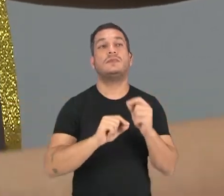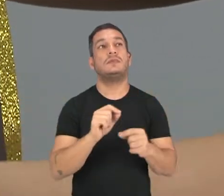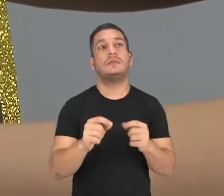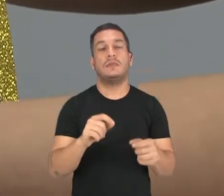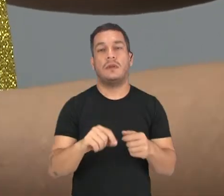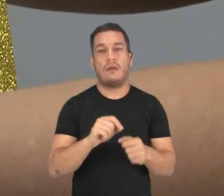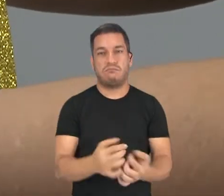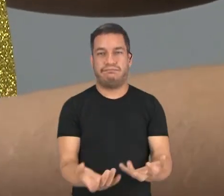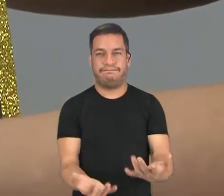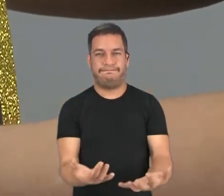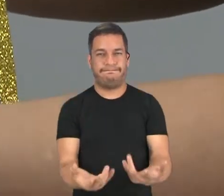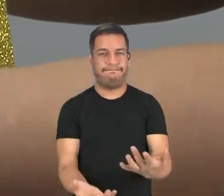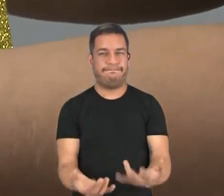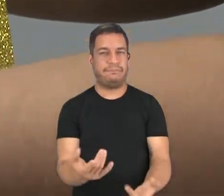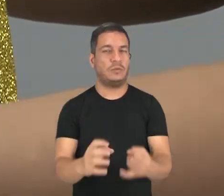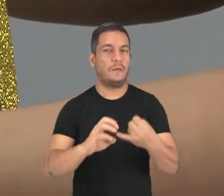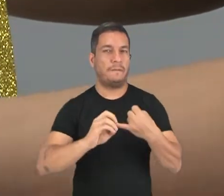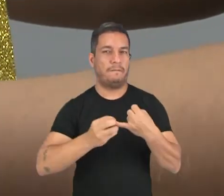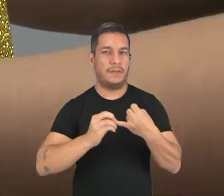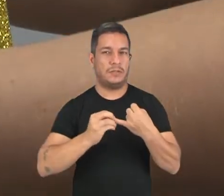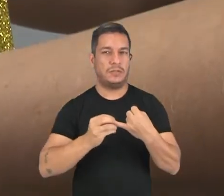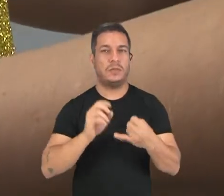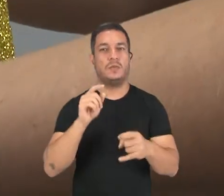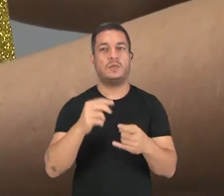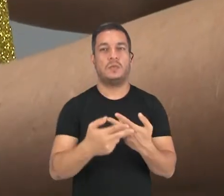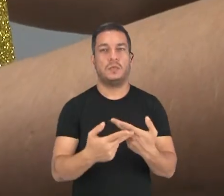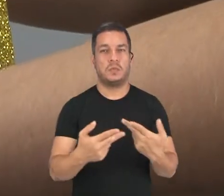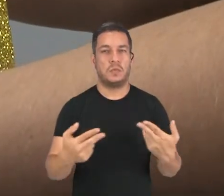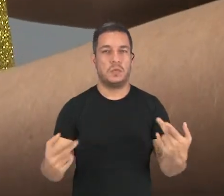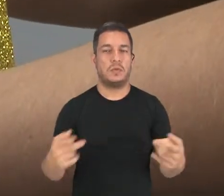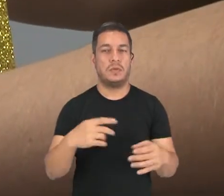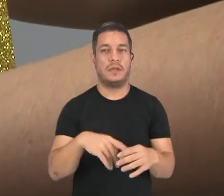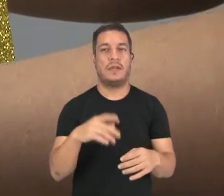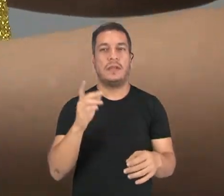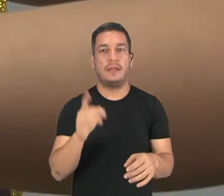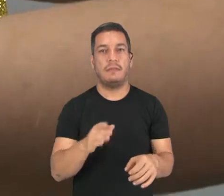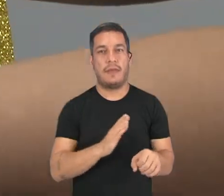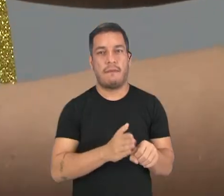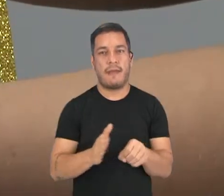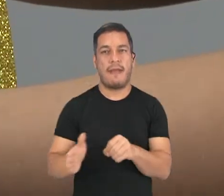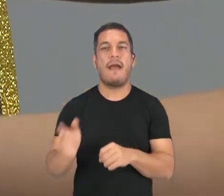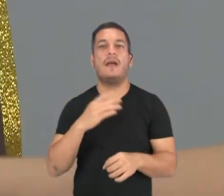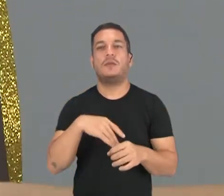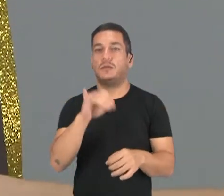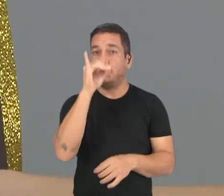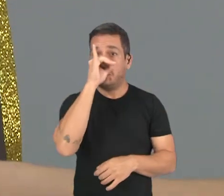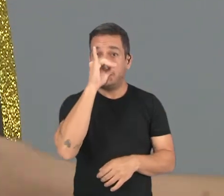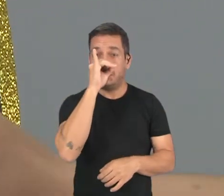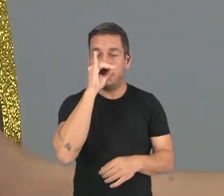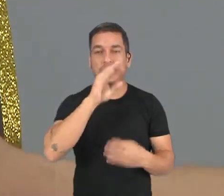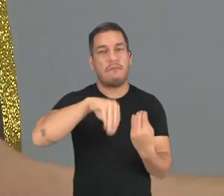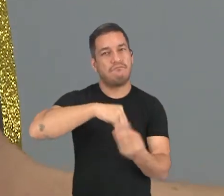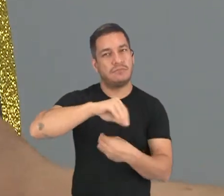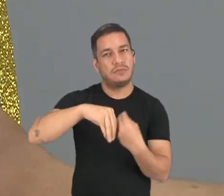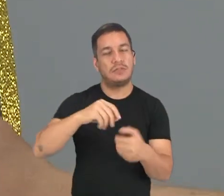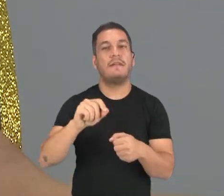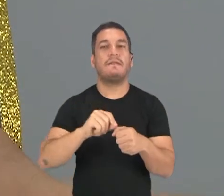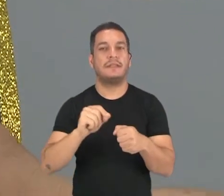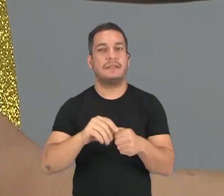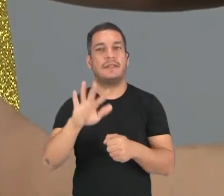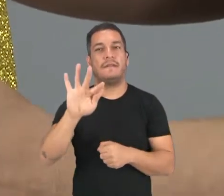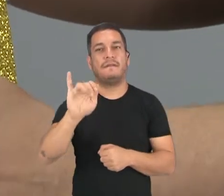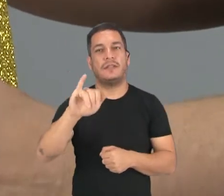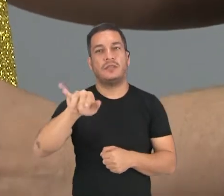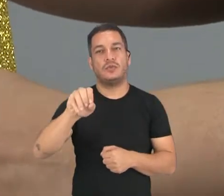cozido aqui com feijão e os pedaços dos porcos, que eles iam fazendo aqui a feijoada. Nós temos